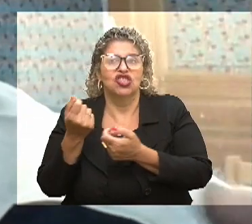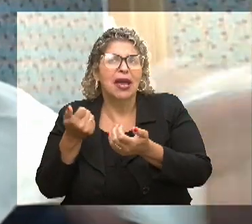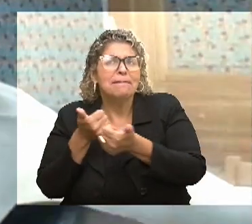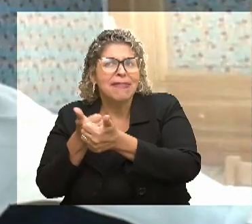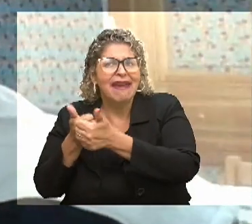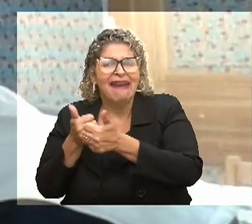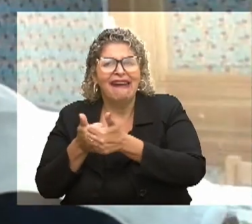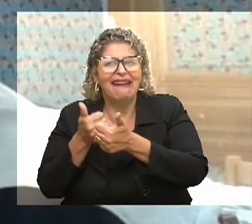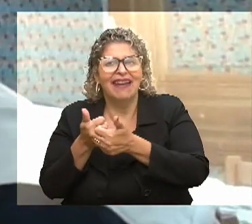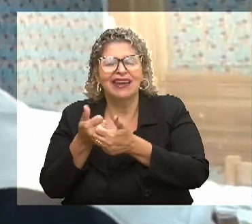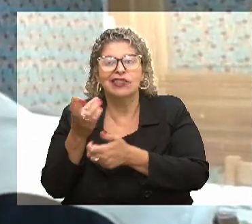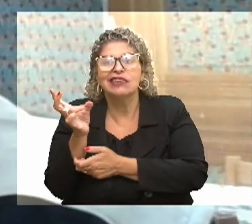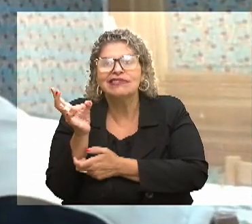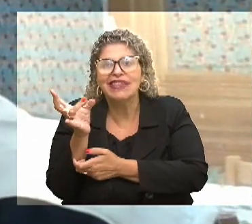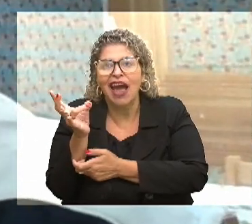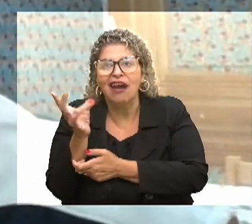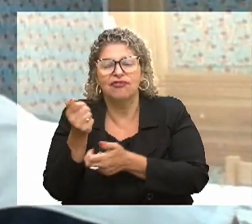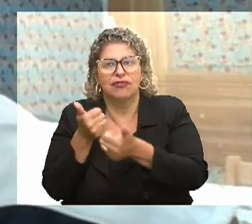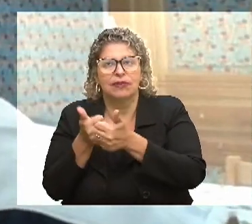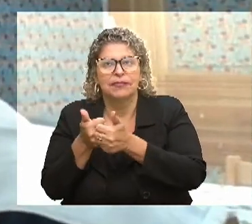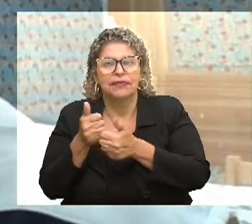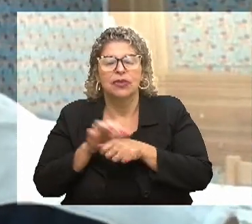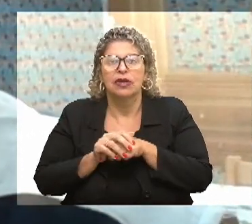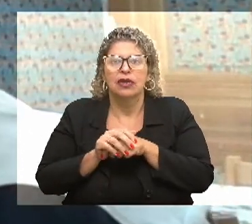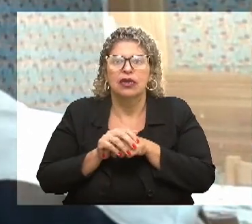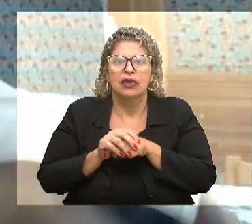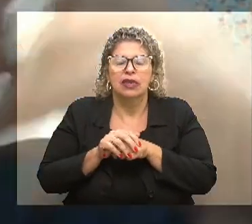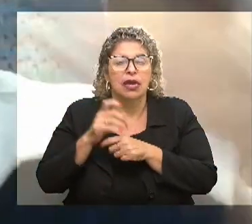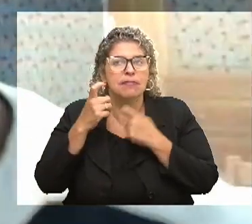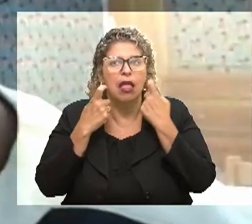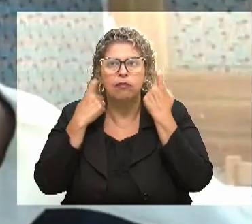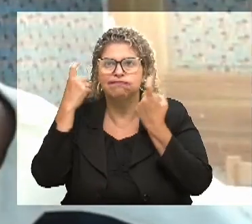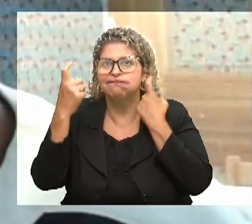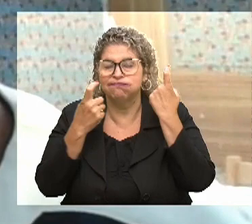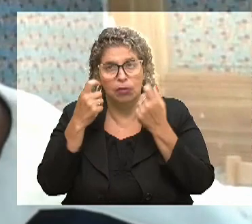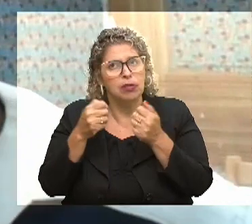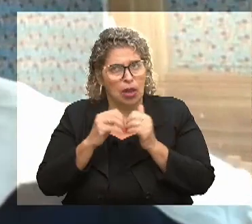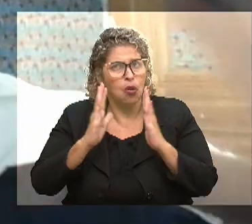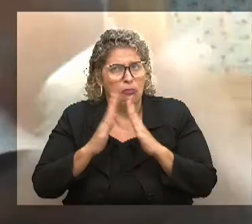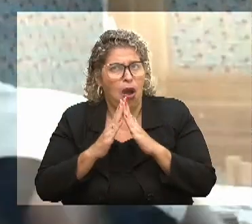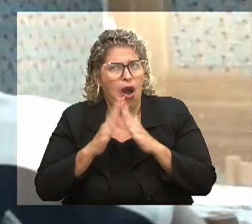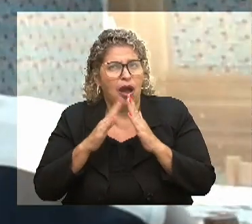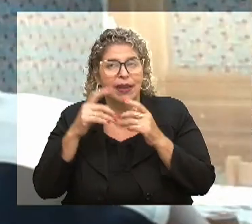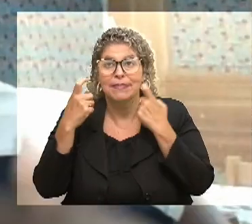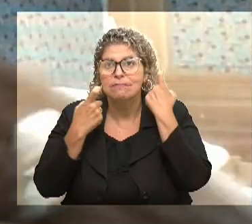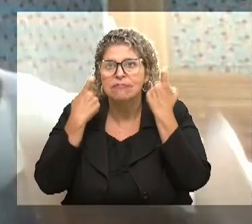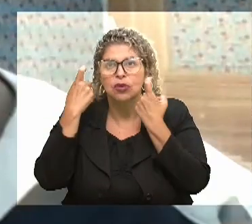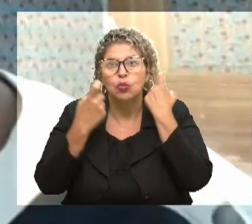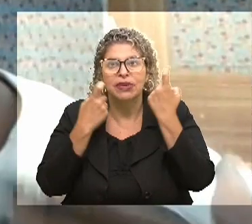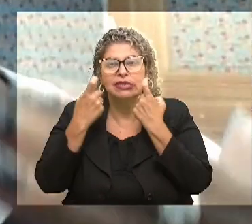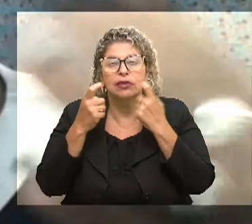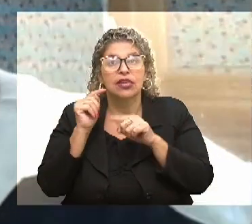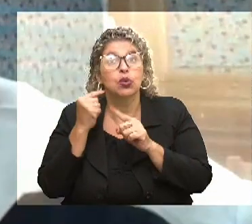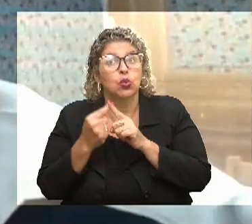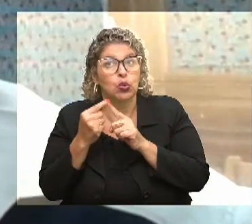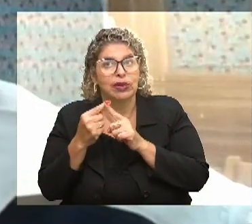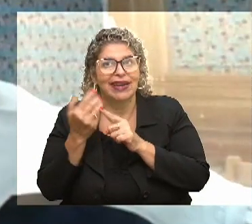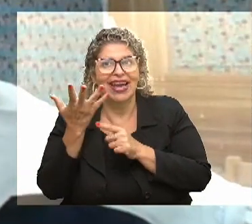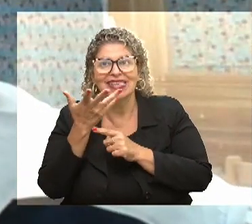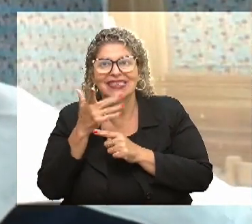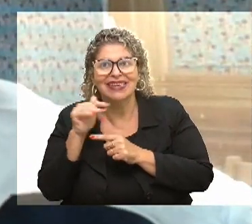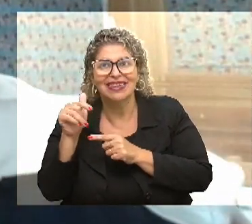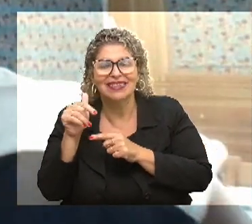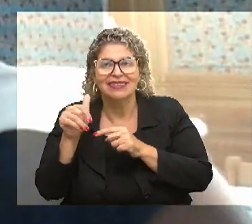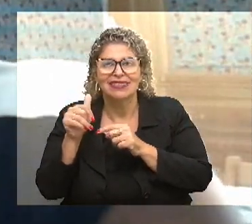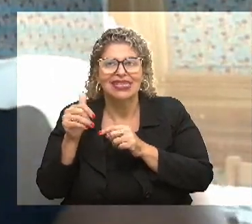pertinho da mistura aí. E a minha preocupação, porque eu moro aqui, então, a minha preocupação era tirar as crianças